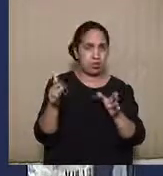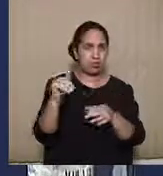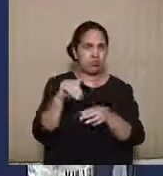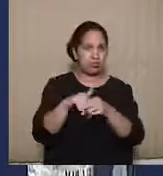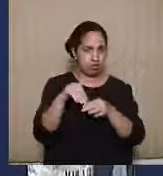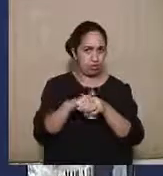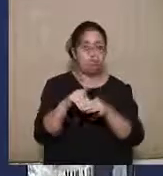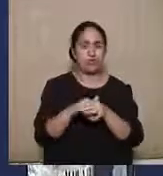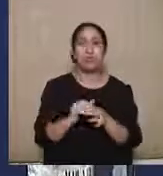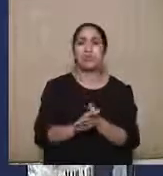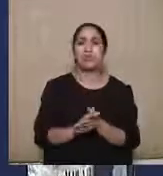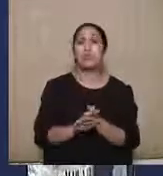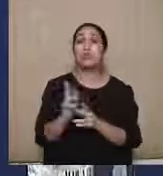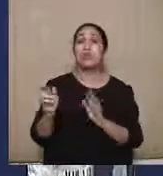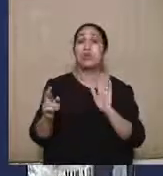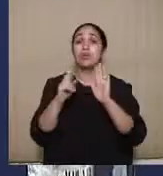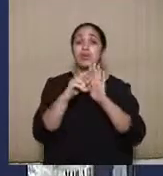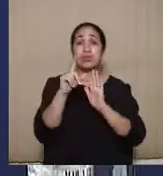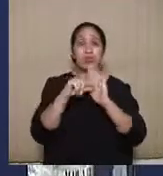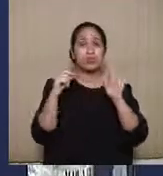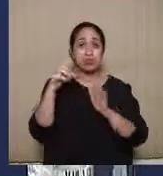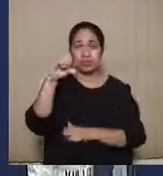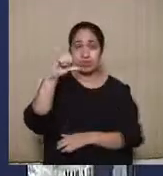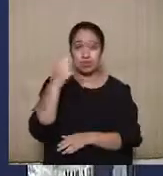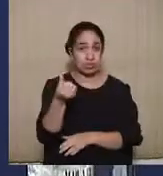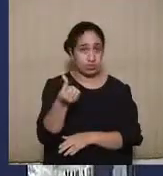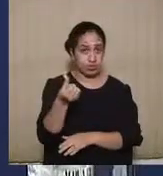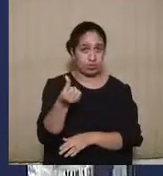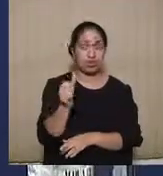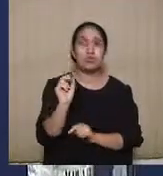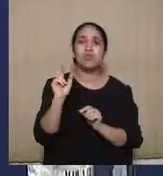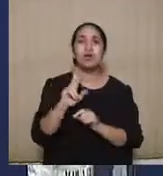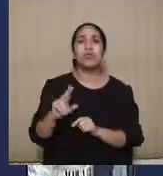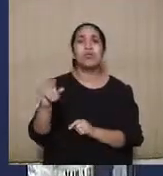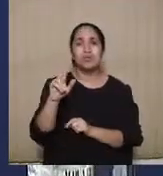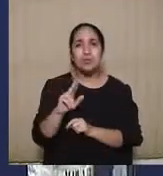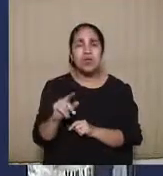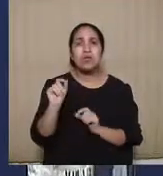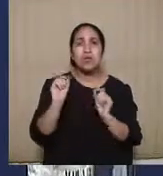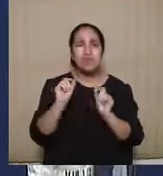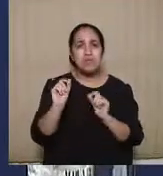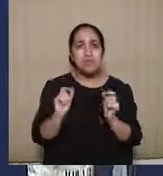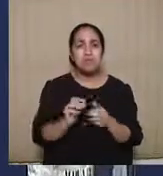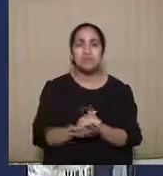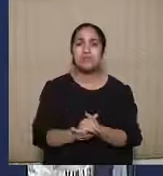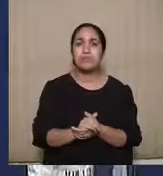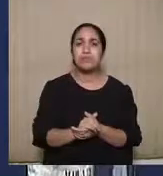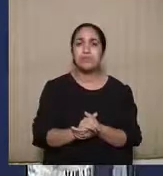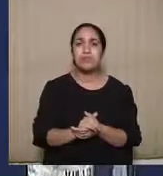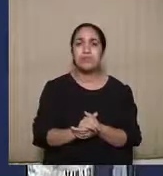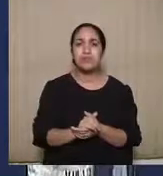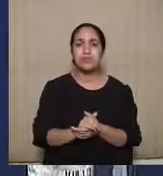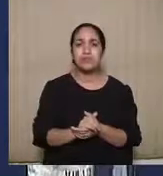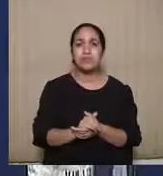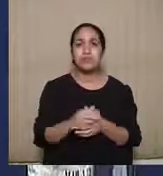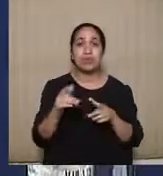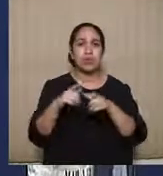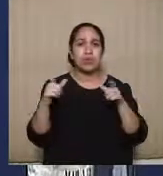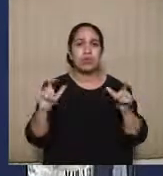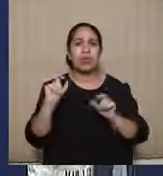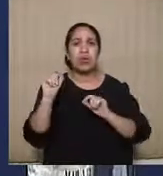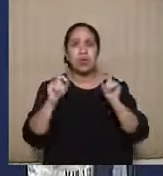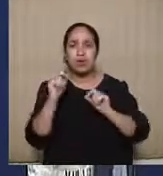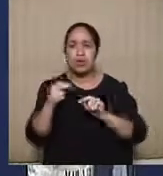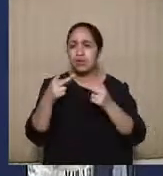A representação do artigo 96 vai ser utilizada para cuidar da maioria dos descumprimentos